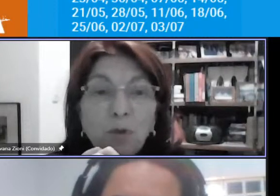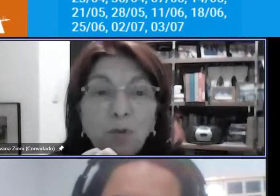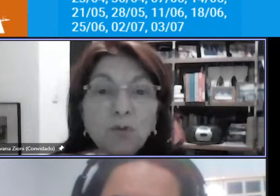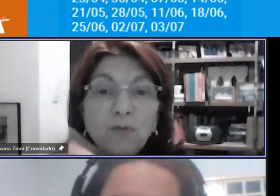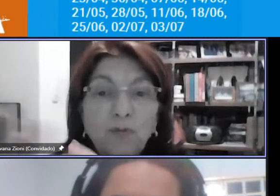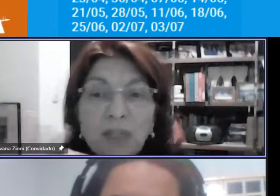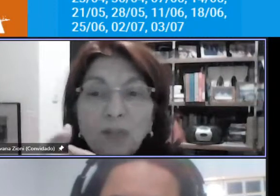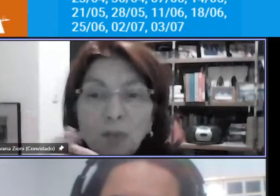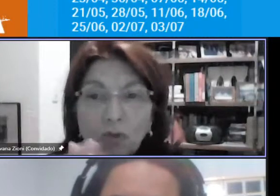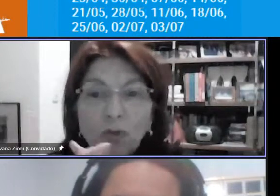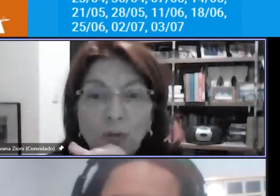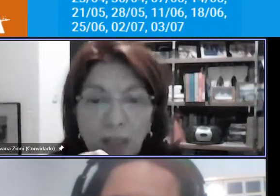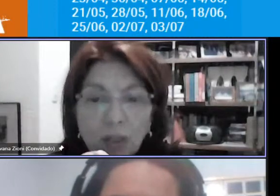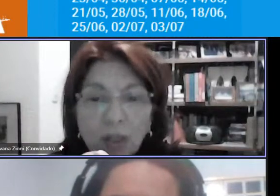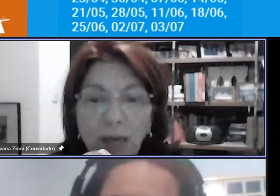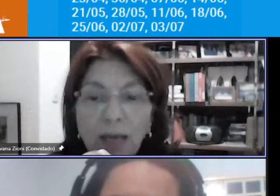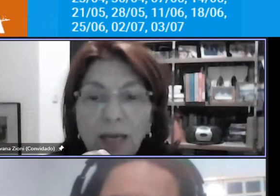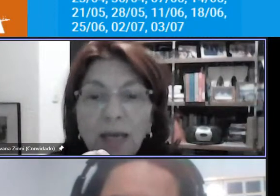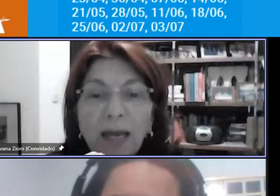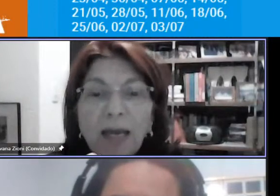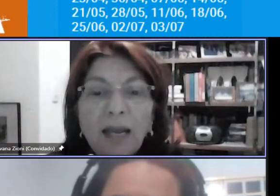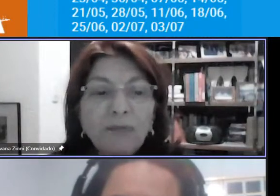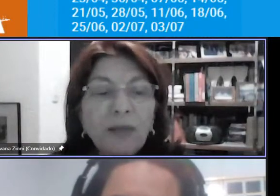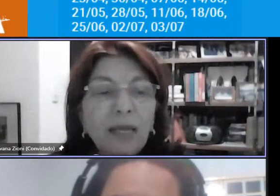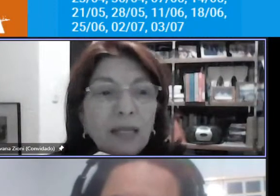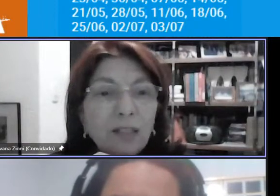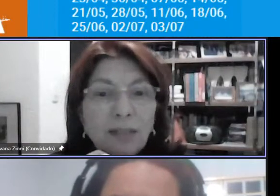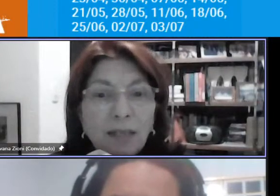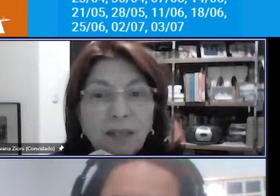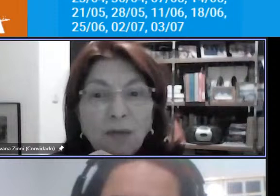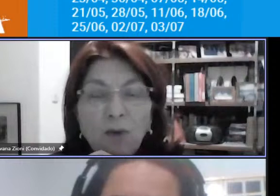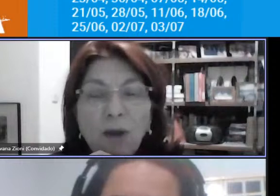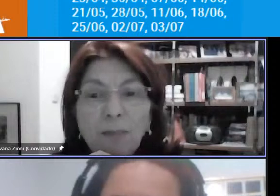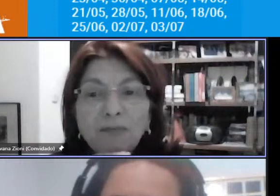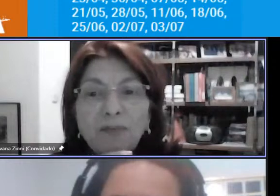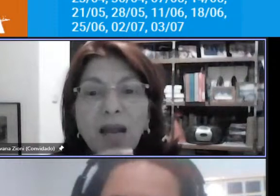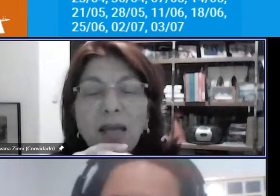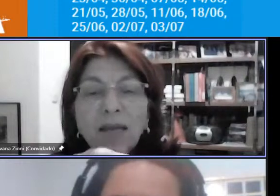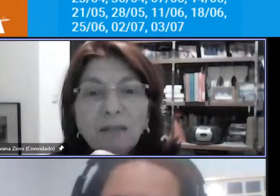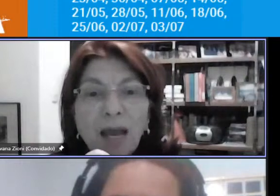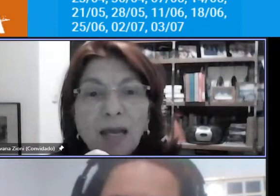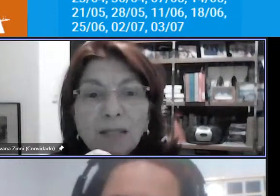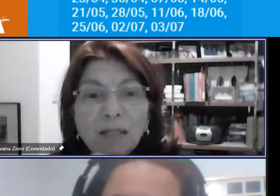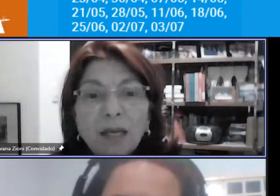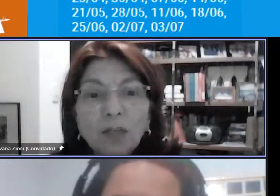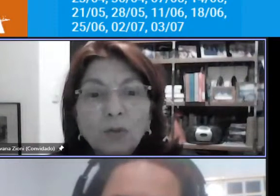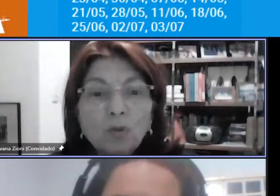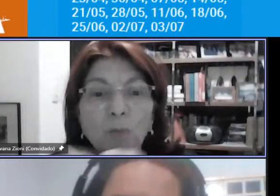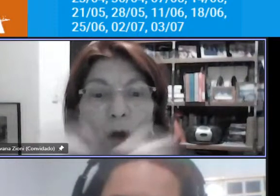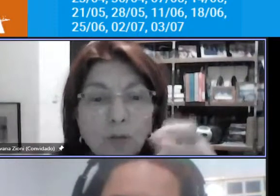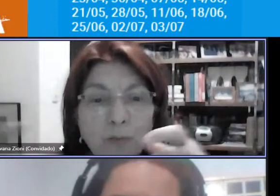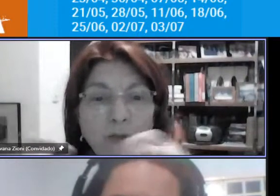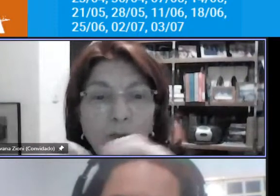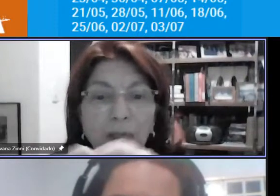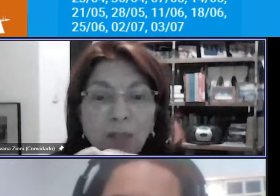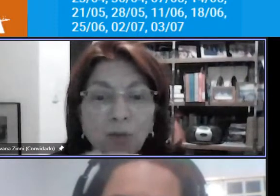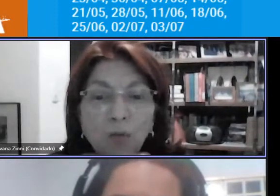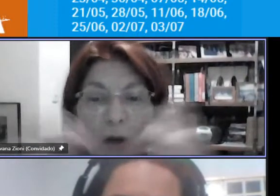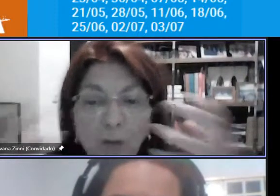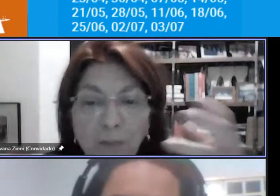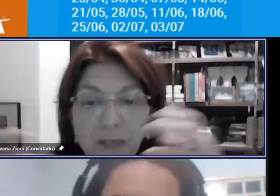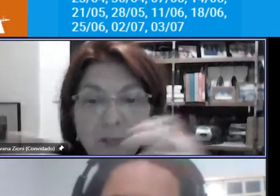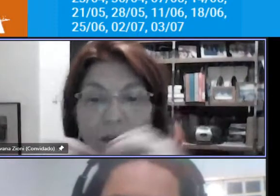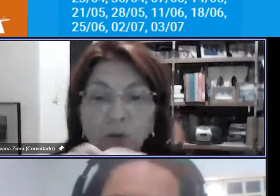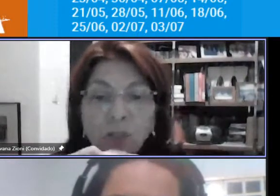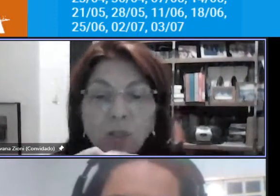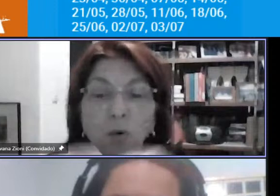vem com muitos vícios de origem ela de certa forma vai atrás dos modos predominantes